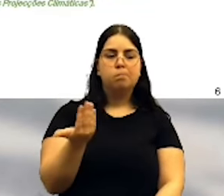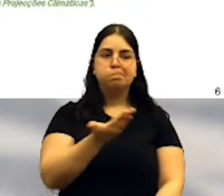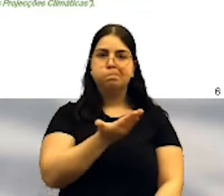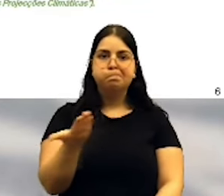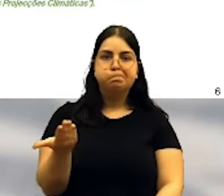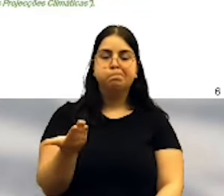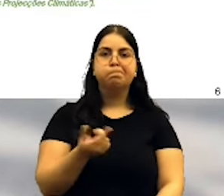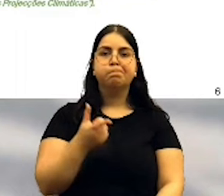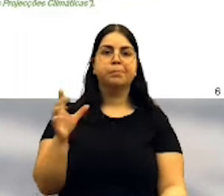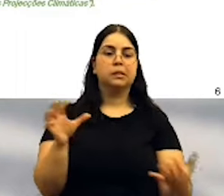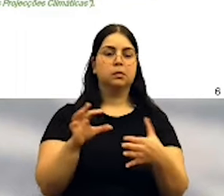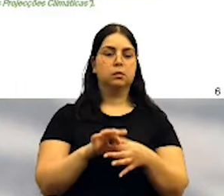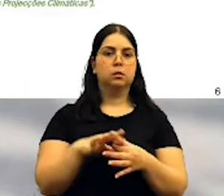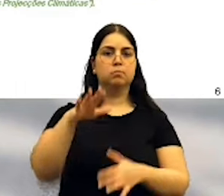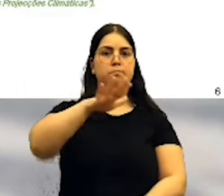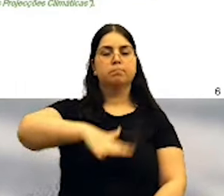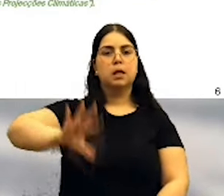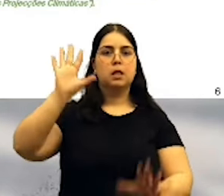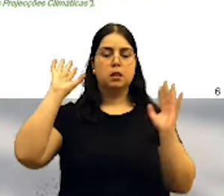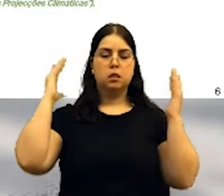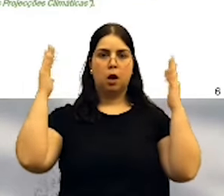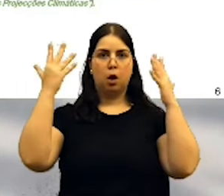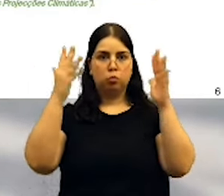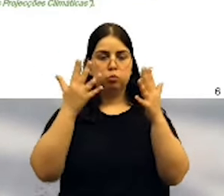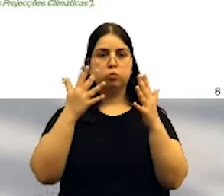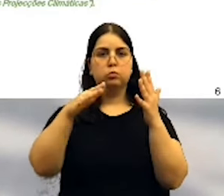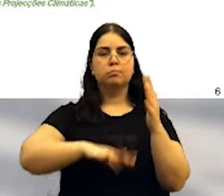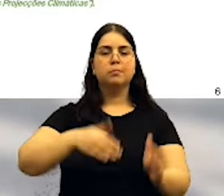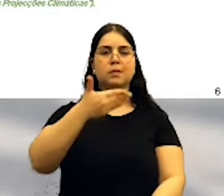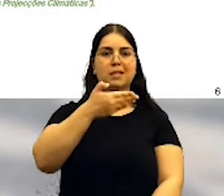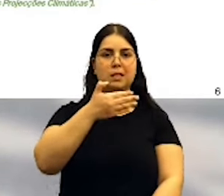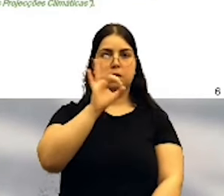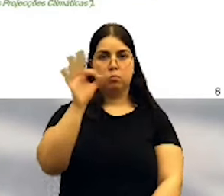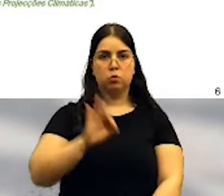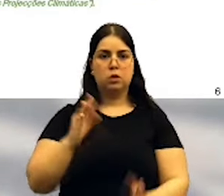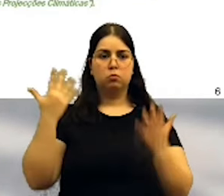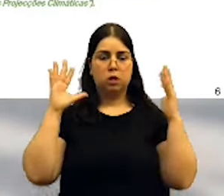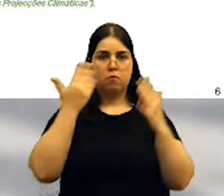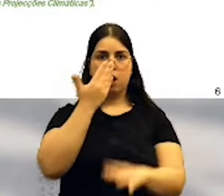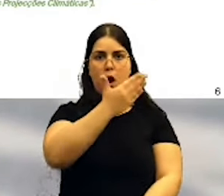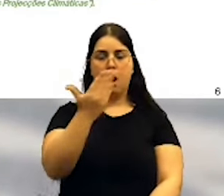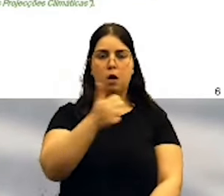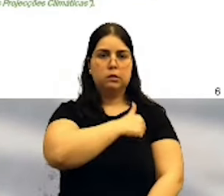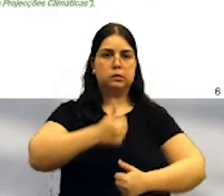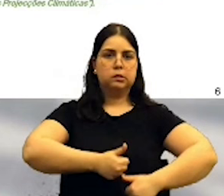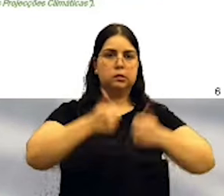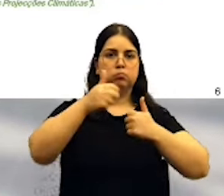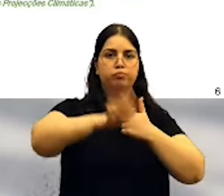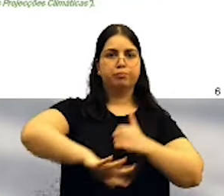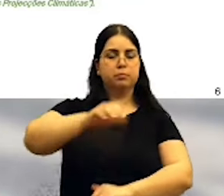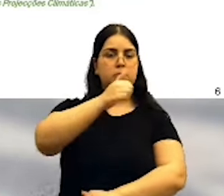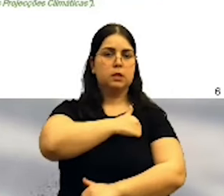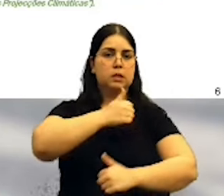de vista, aliás, da cobertura arbórea, existe apenas 17% de cobertura arbórea na cidade, no espaço urbano